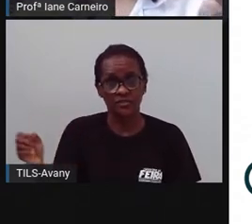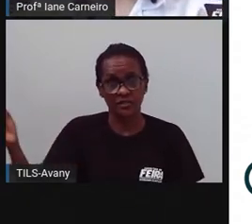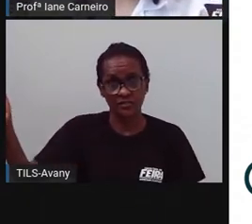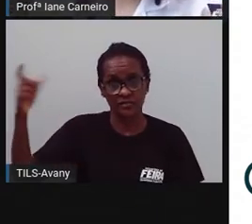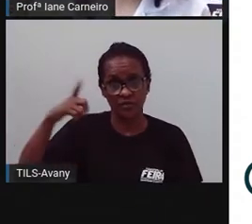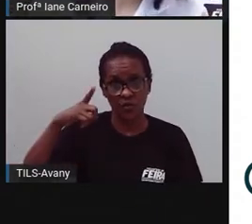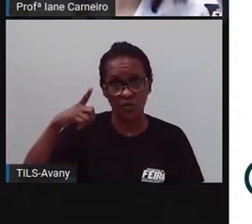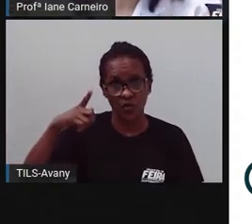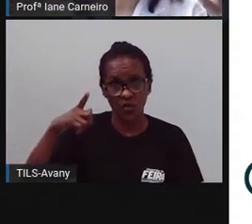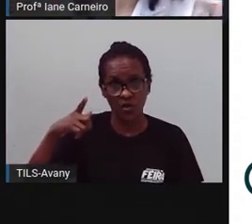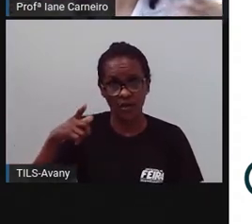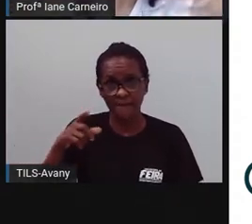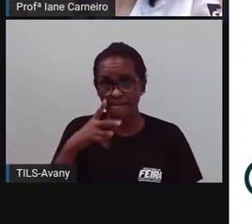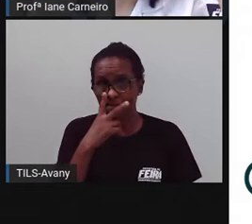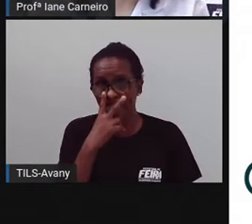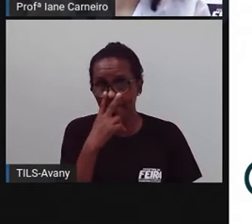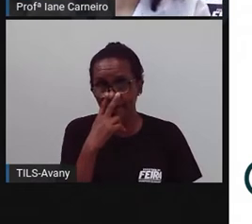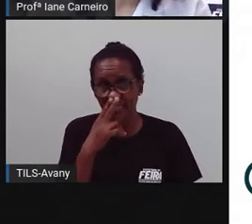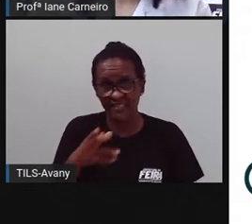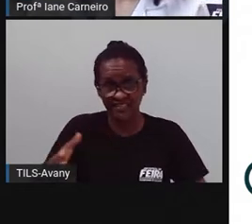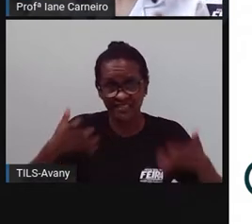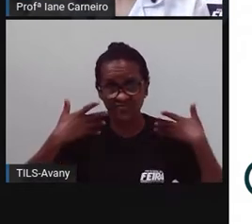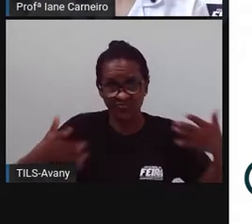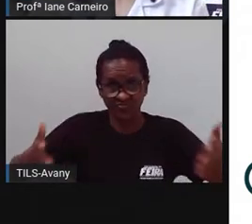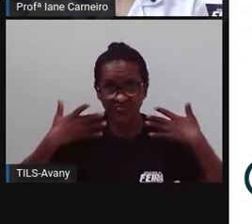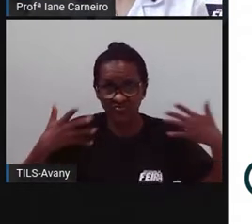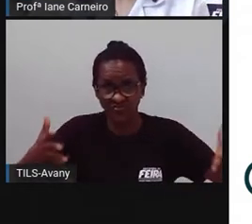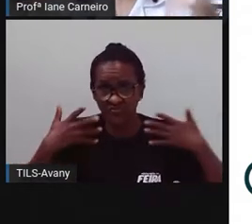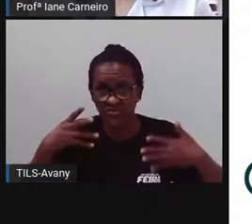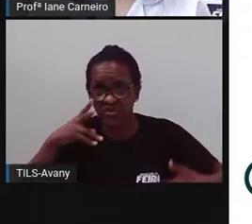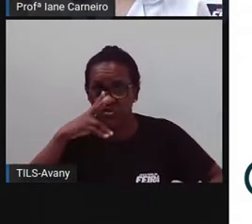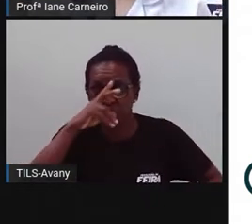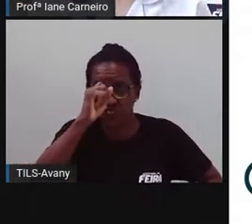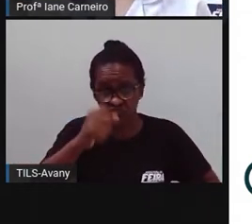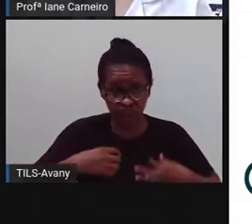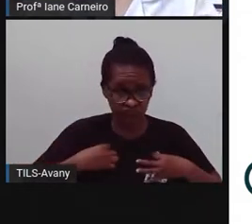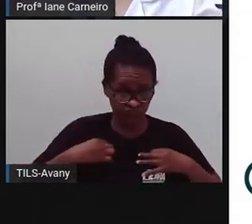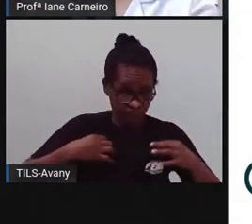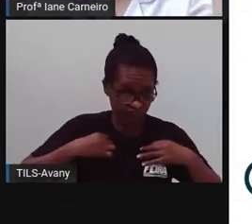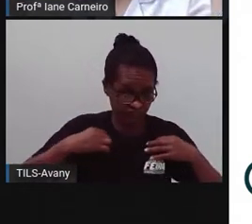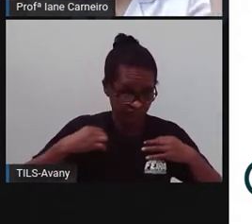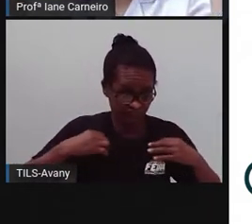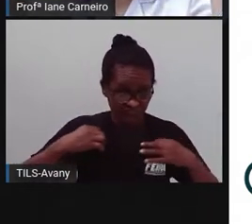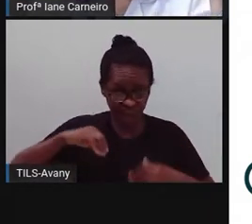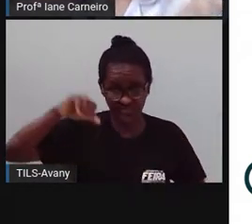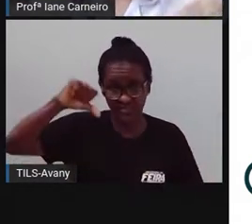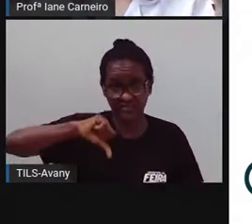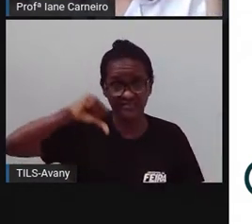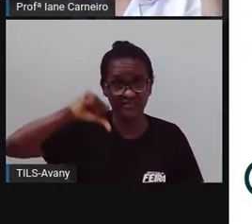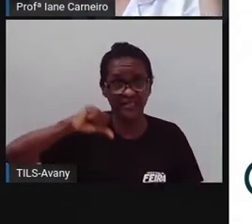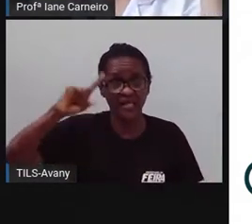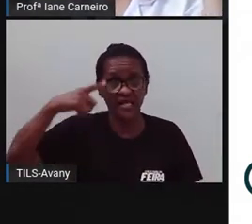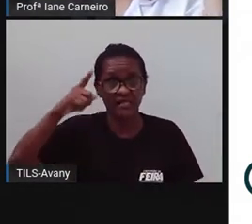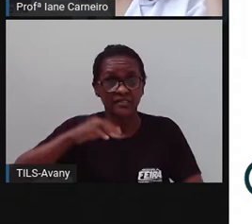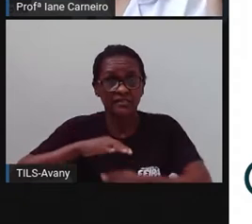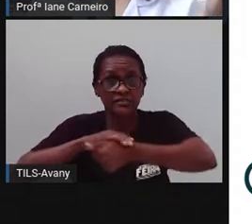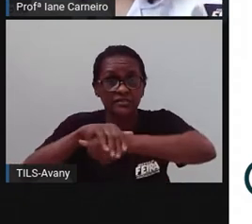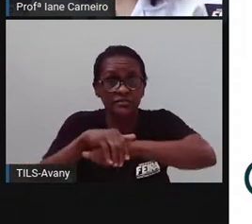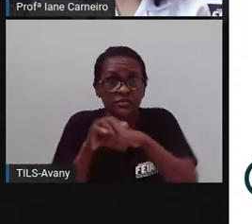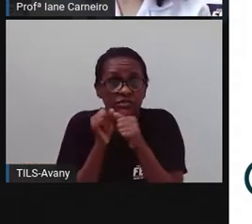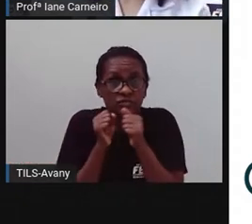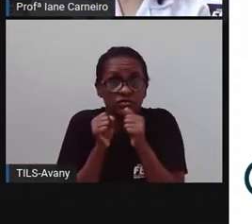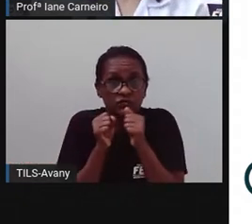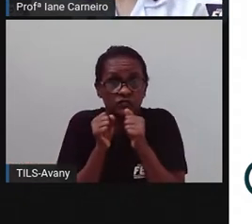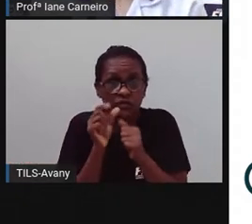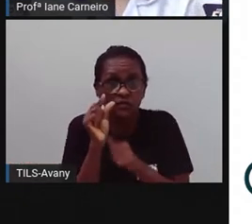aquele calor, aquela sensação térmica, abafado, né? E aí, à noite, a temperatura cai, né? E faz aquele friozinho